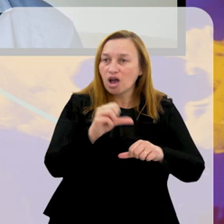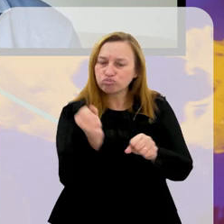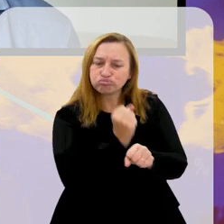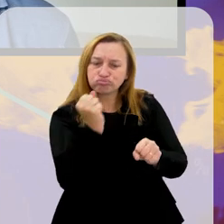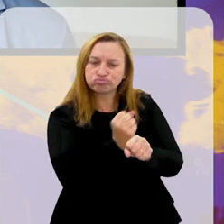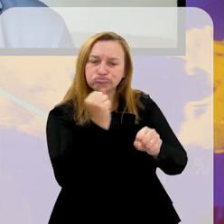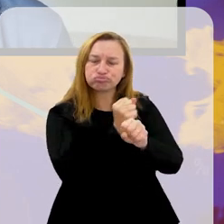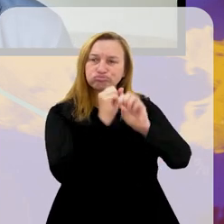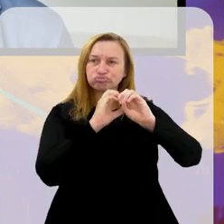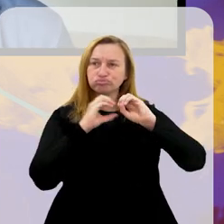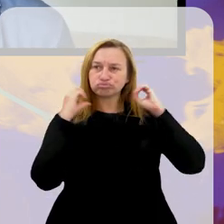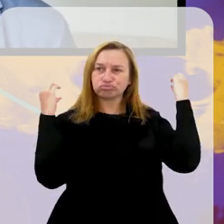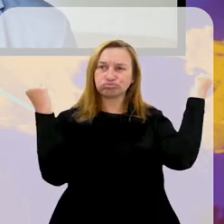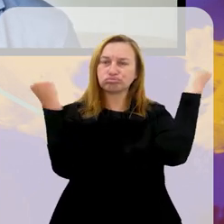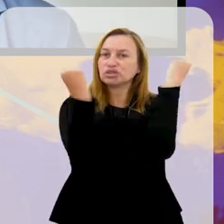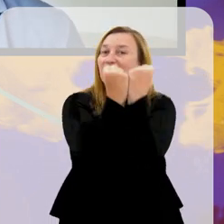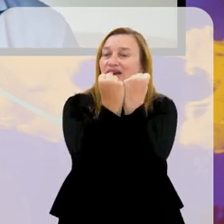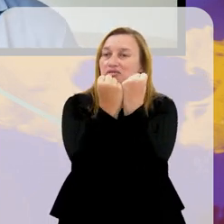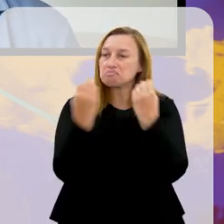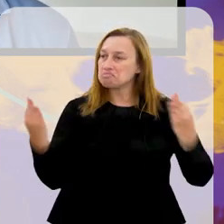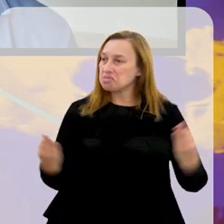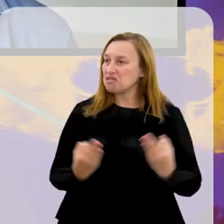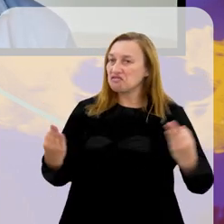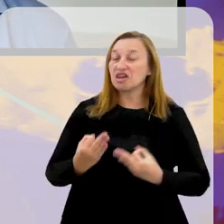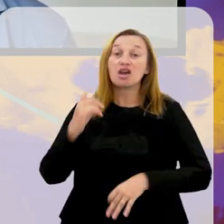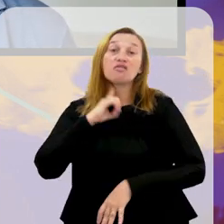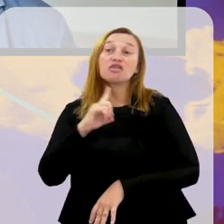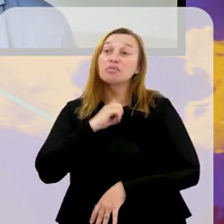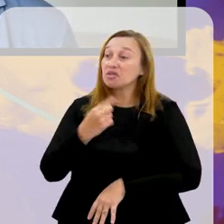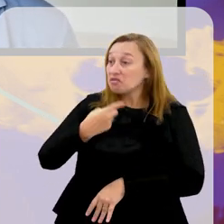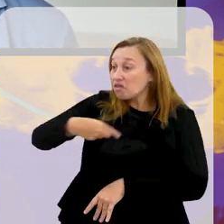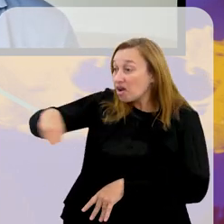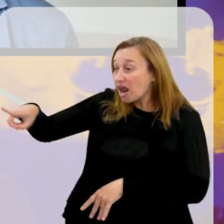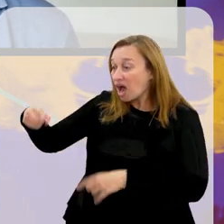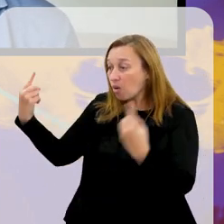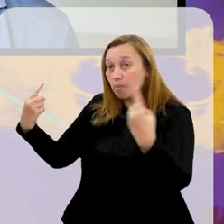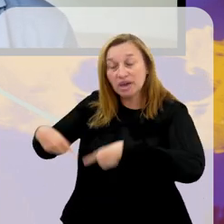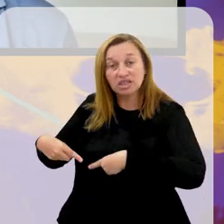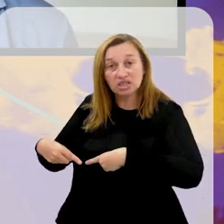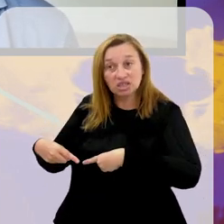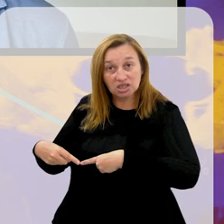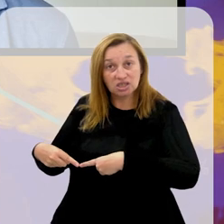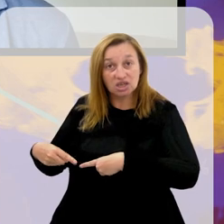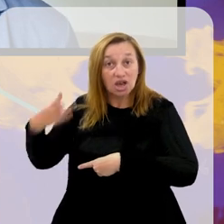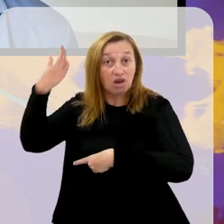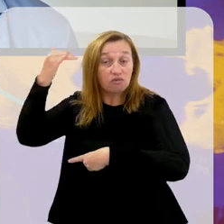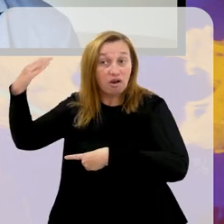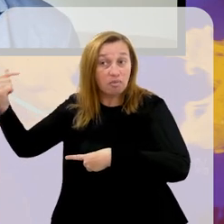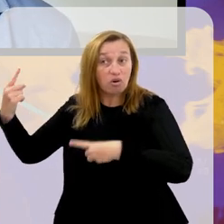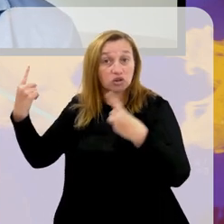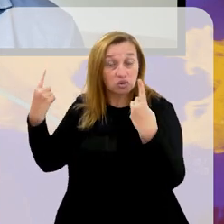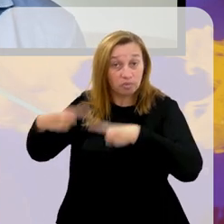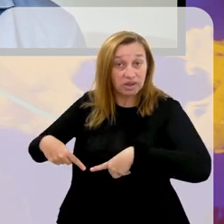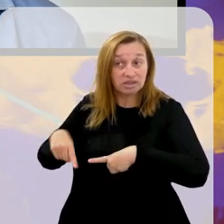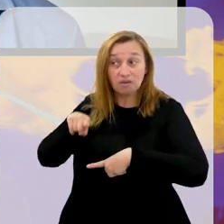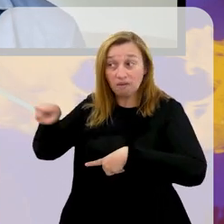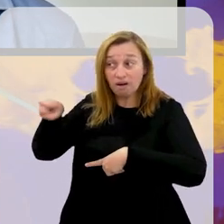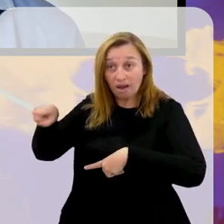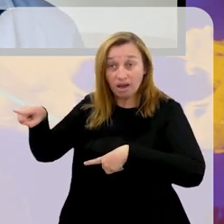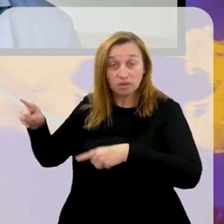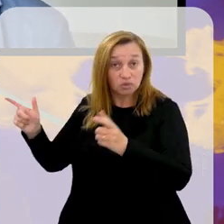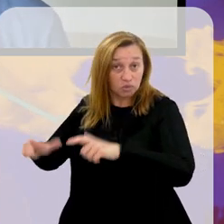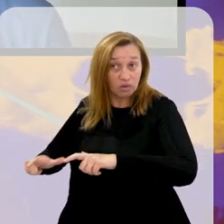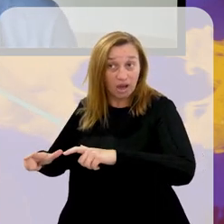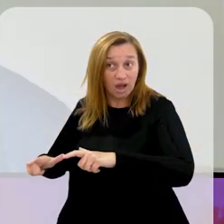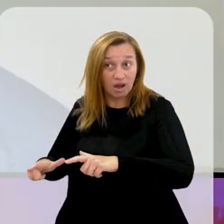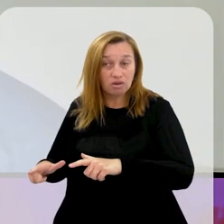um estádio bacana, bonito, o Flamengo saiu do Rio para jogar lá, para fazer jogos importantes para o estado, para